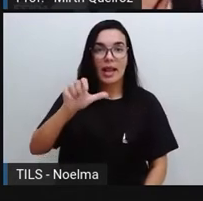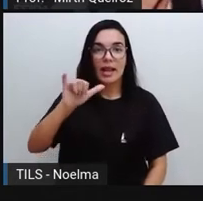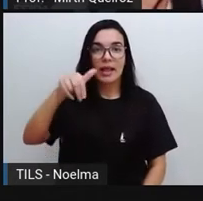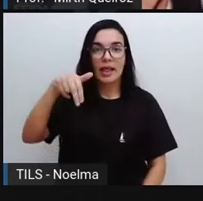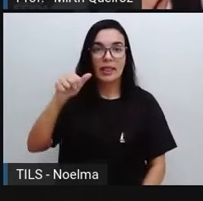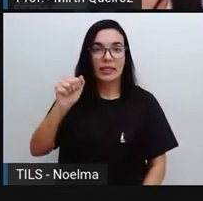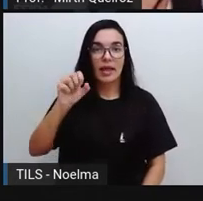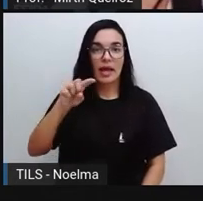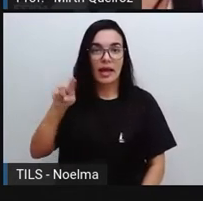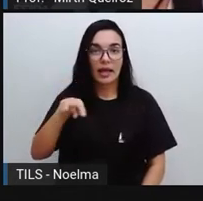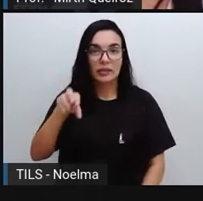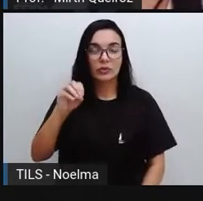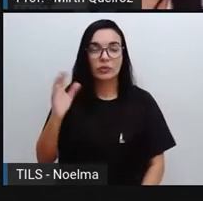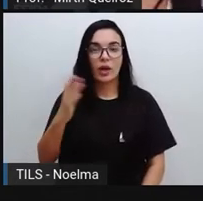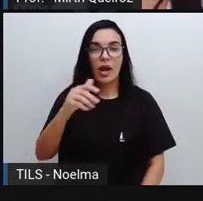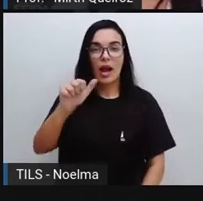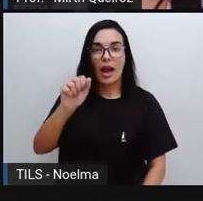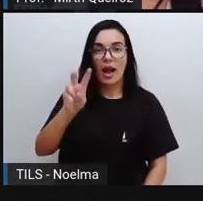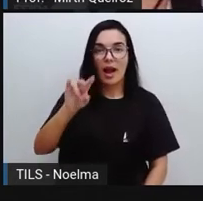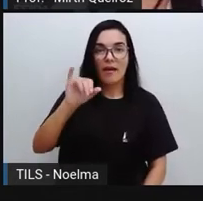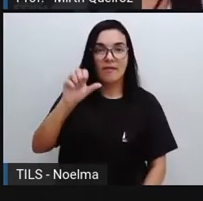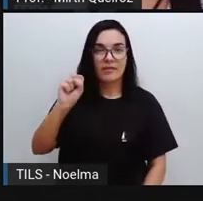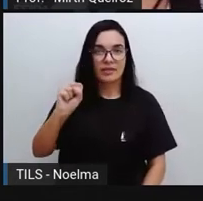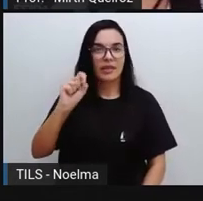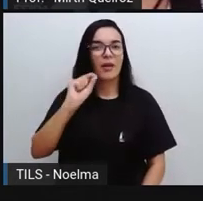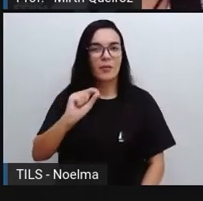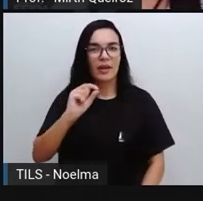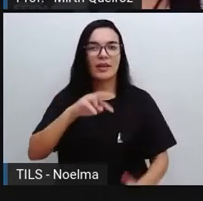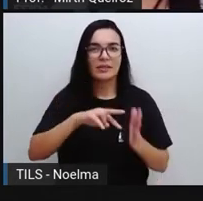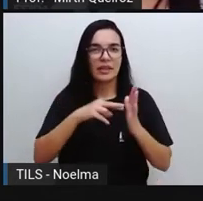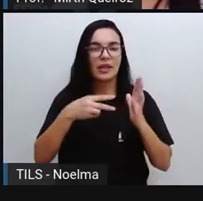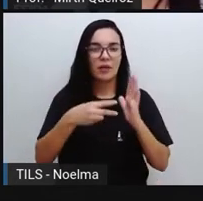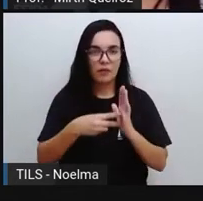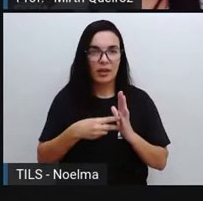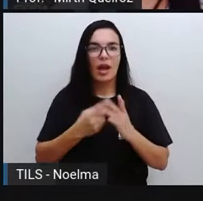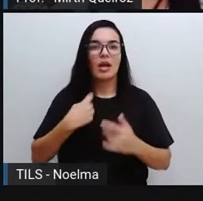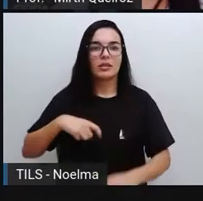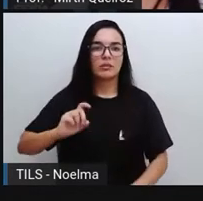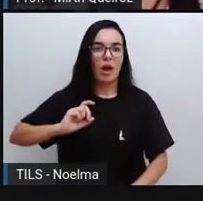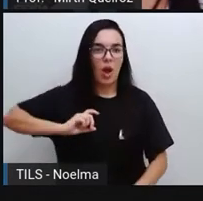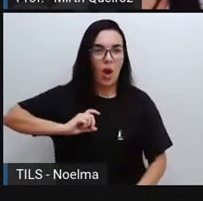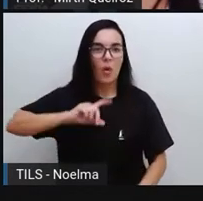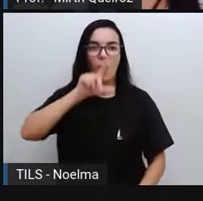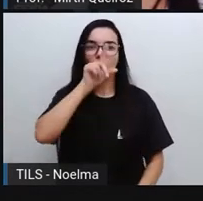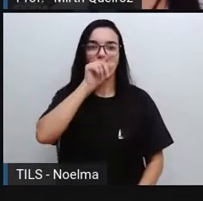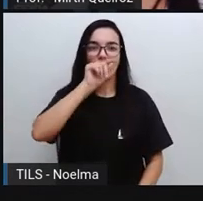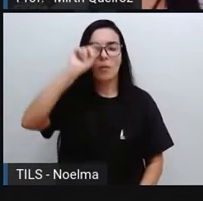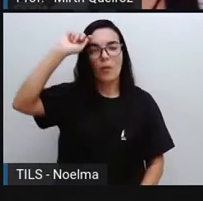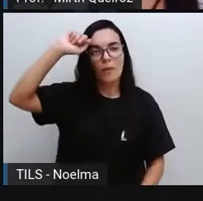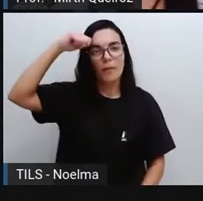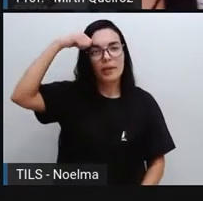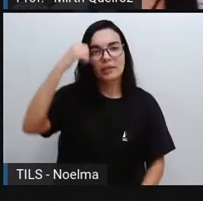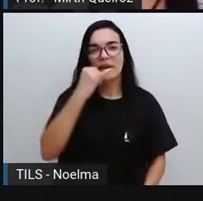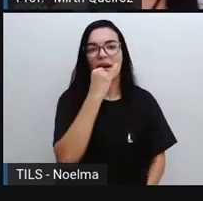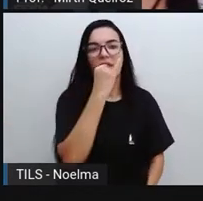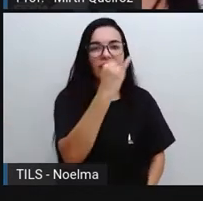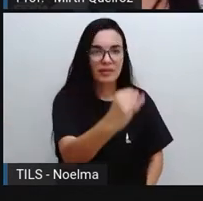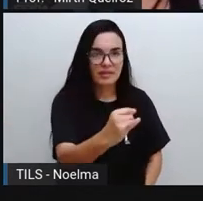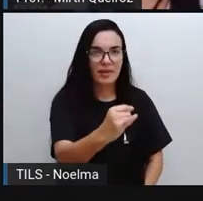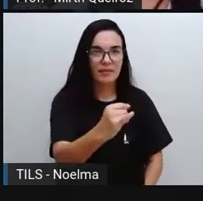que quer dizer Urubu Avisa em espanhol. E tem como objetivo,